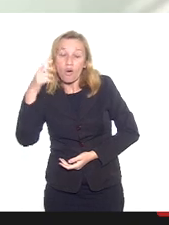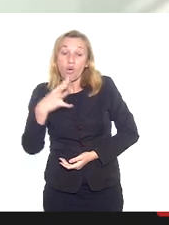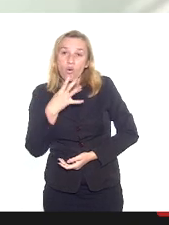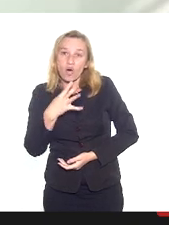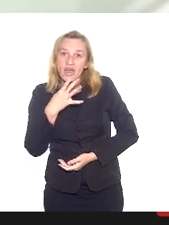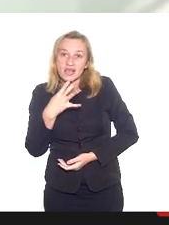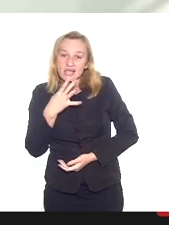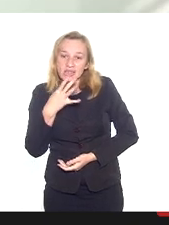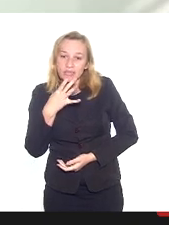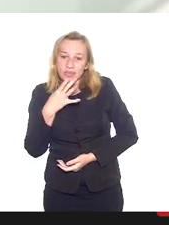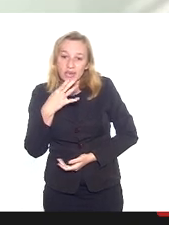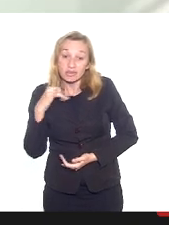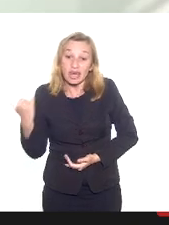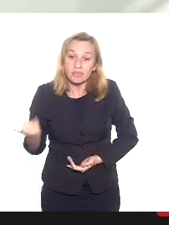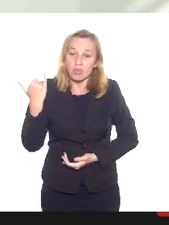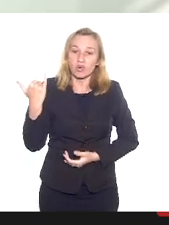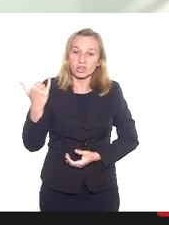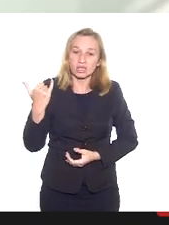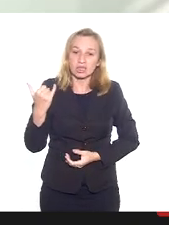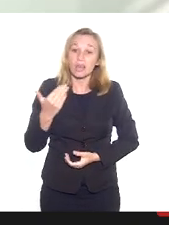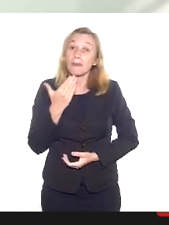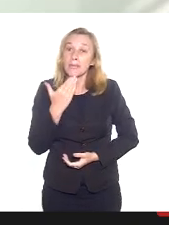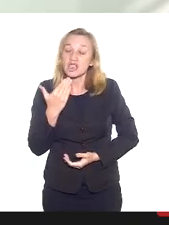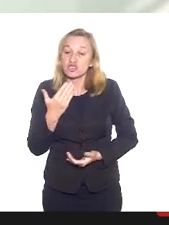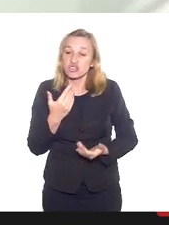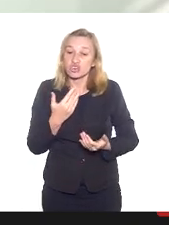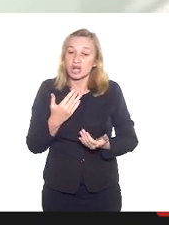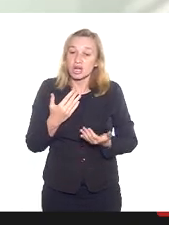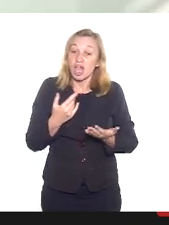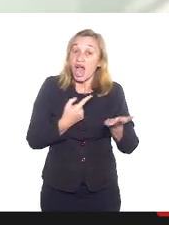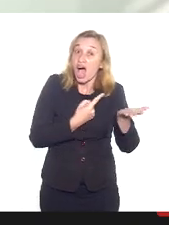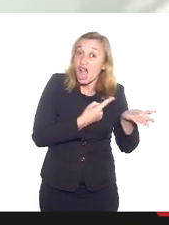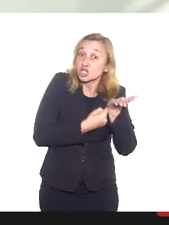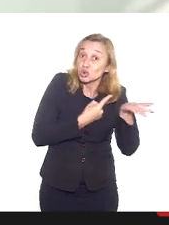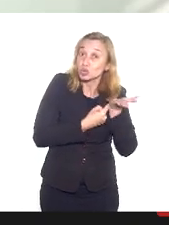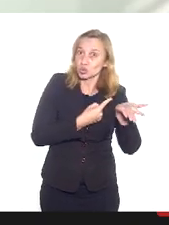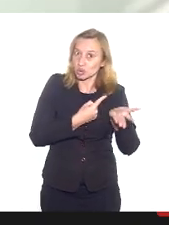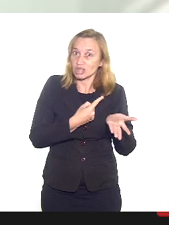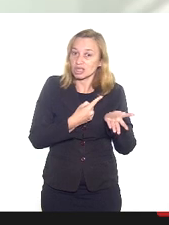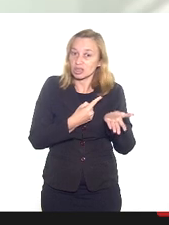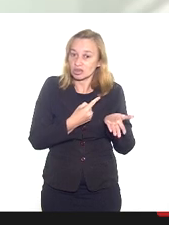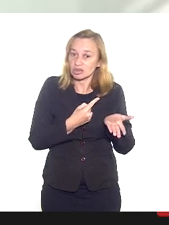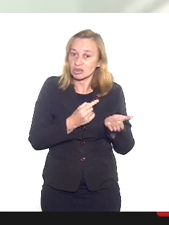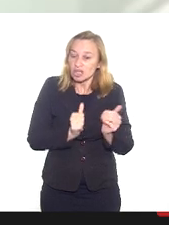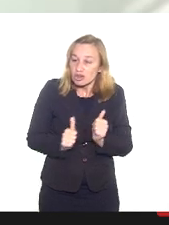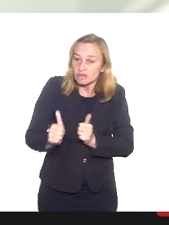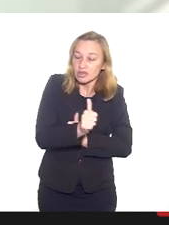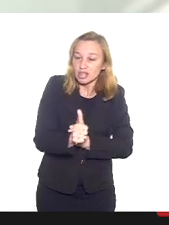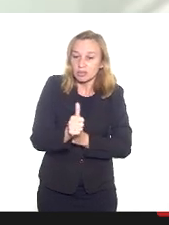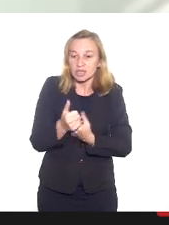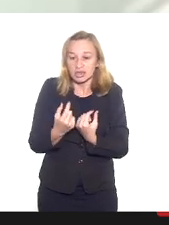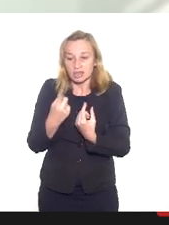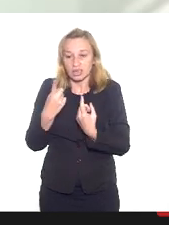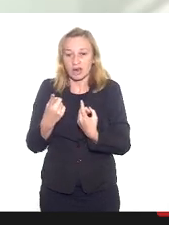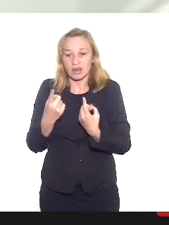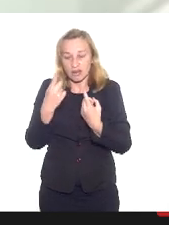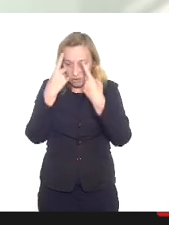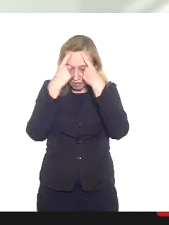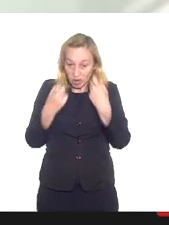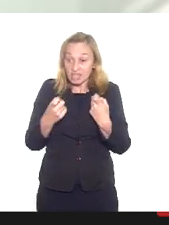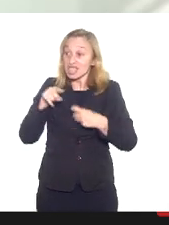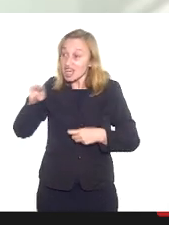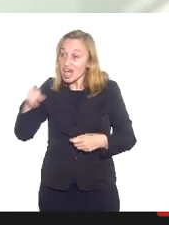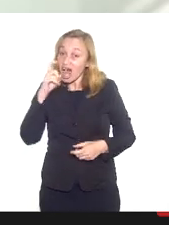mecanismos que elas podem se apegar e se agarrar para o enfrentamento dessa violência e elas têm feito as